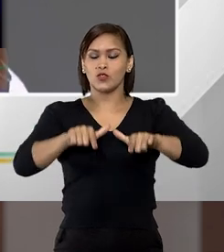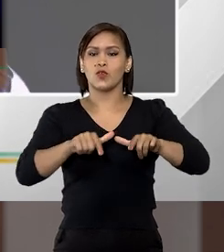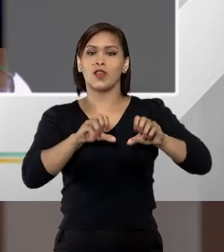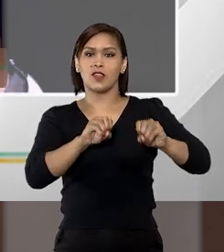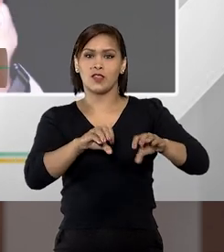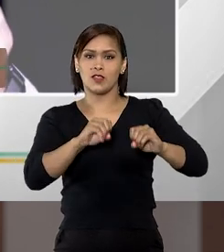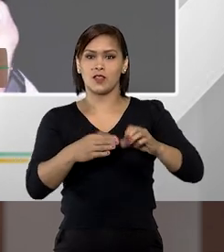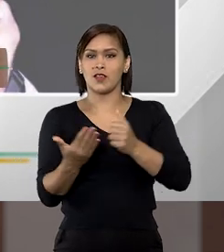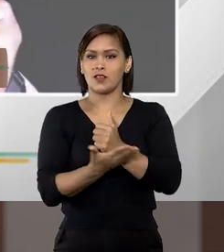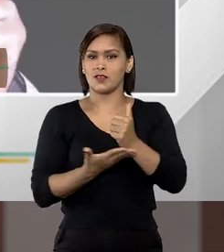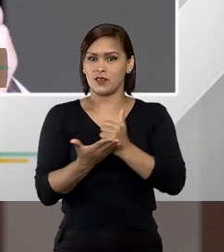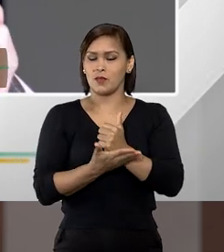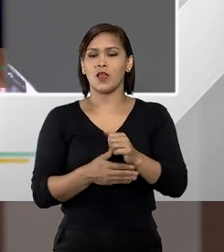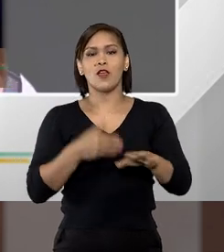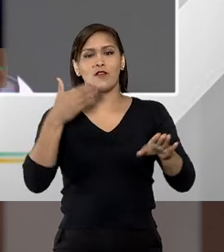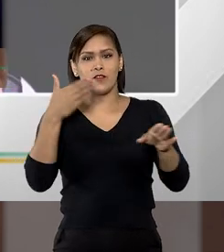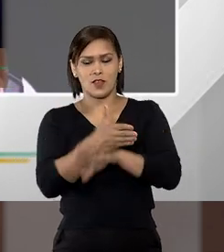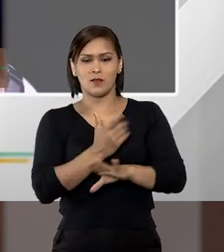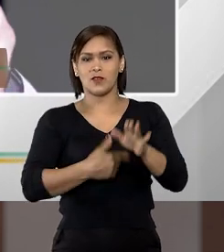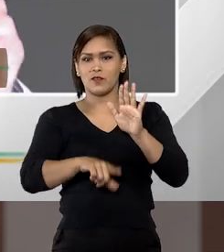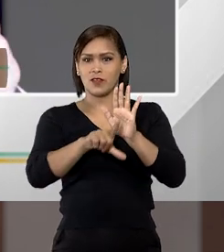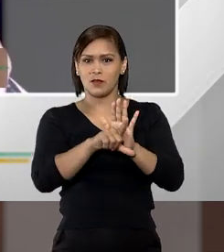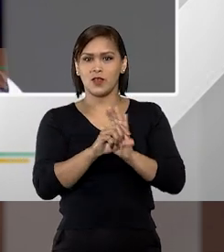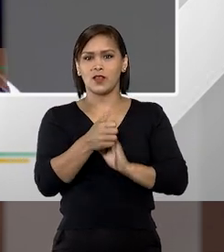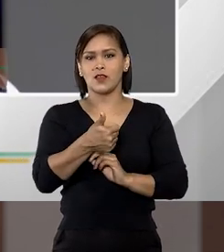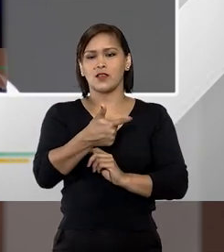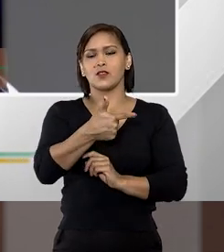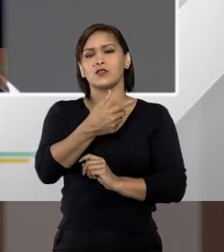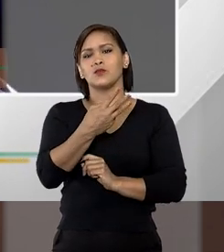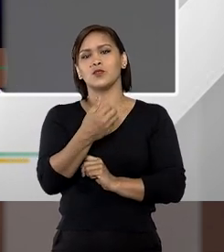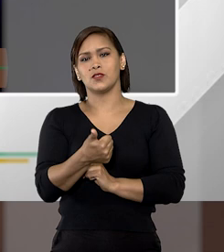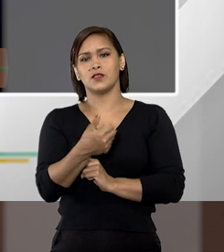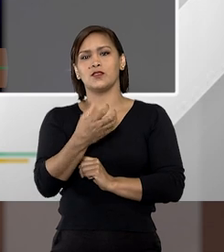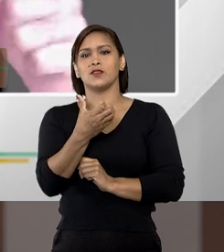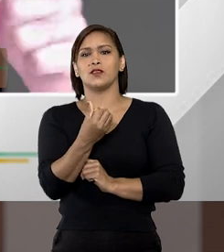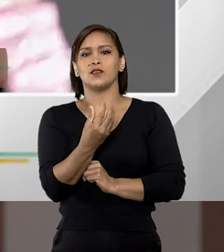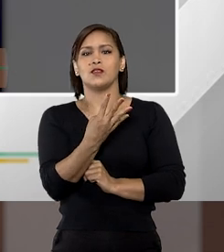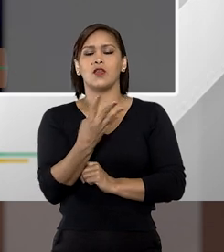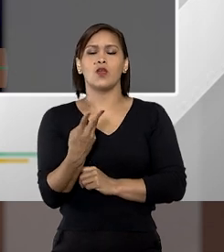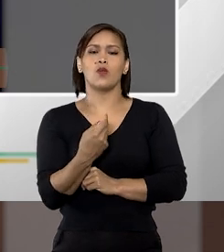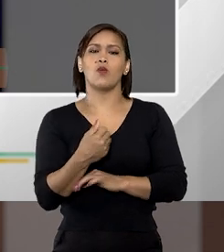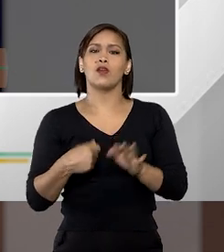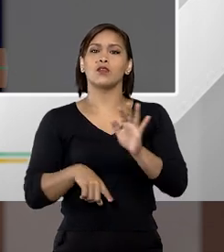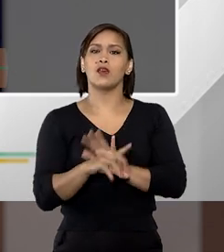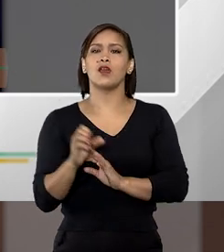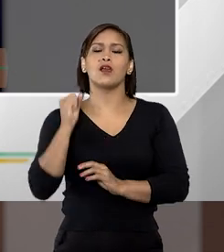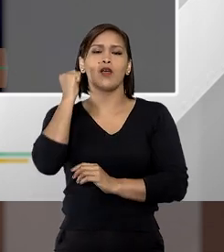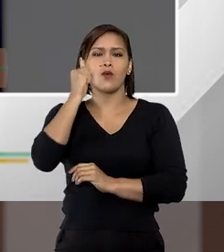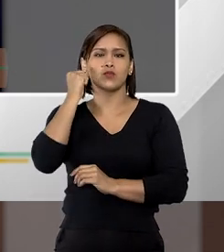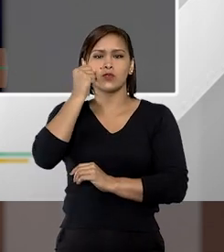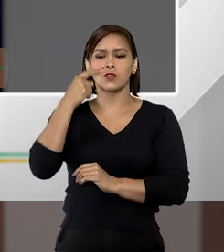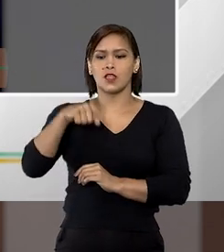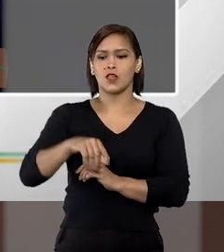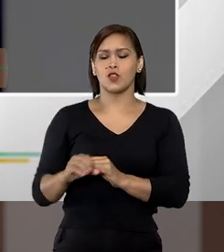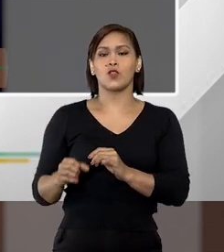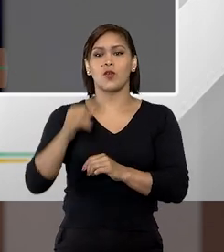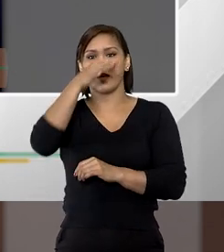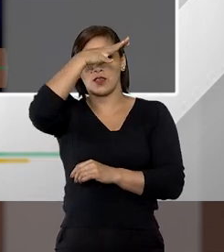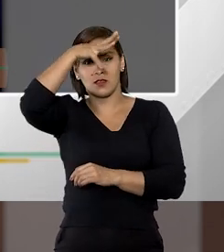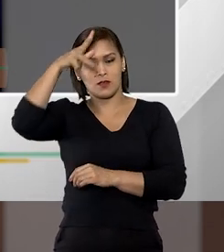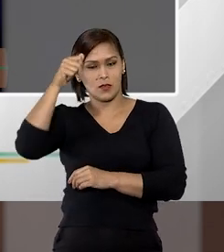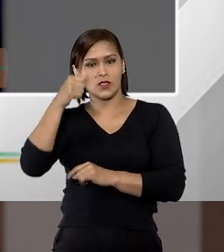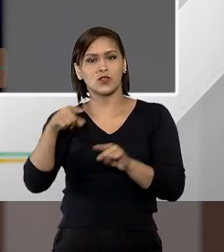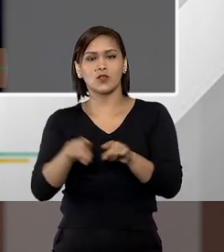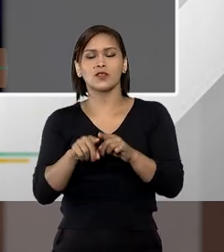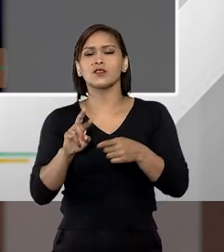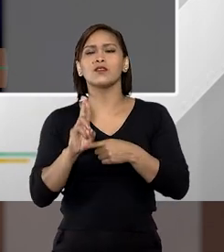educação básica veja que foi aprovada uma lei que é 14.164 de autoria até de um senador aqui do Estado do Amazonas